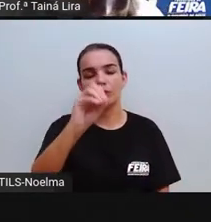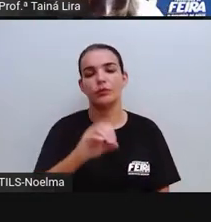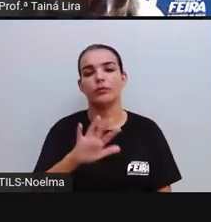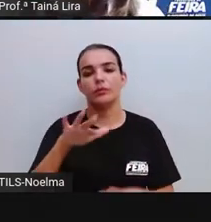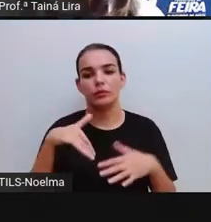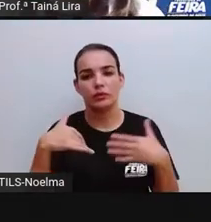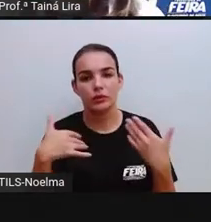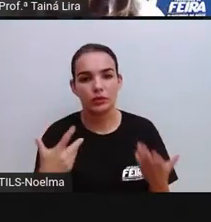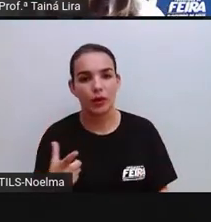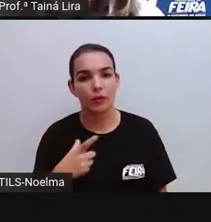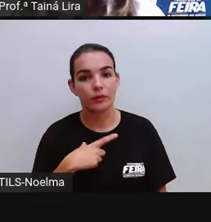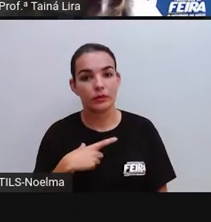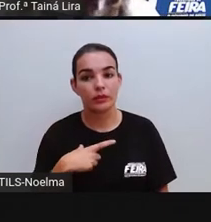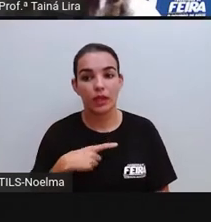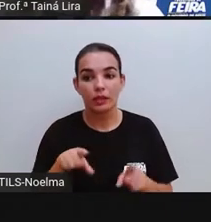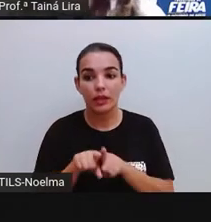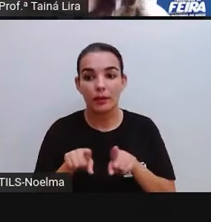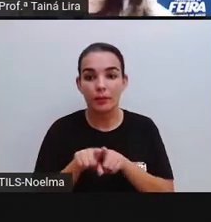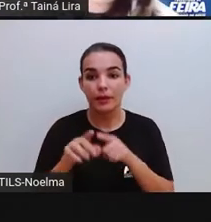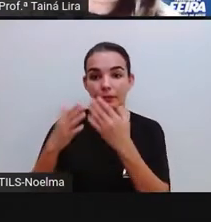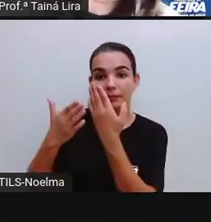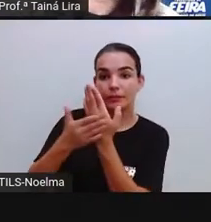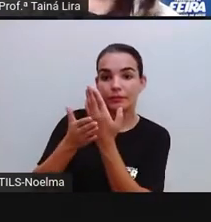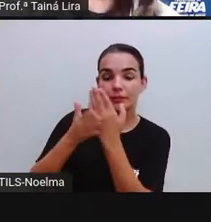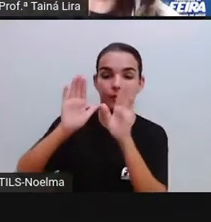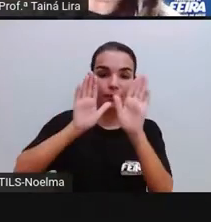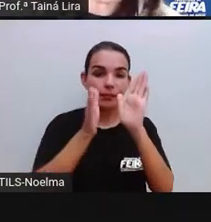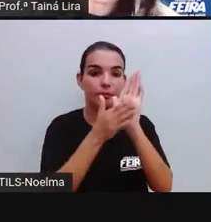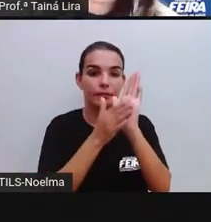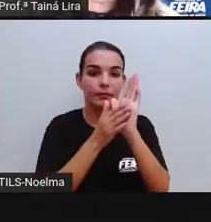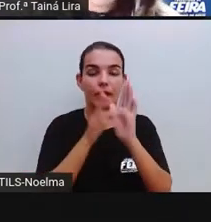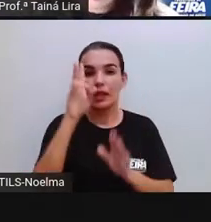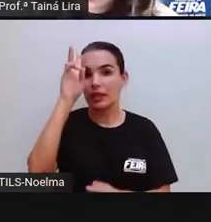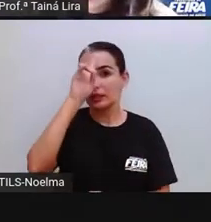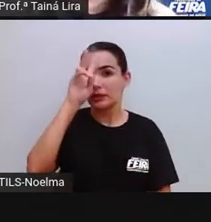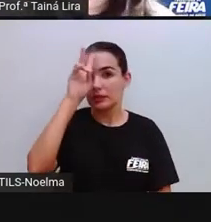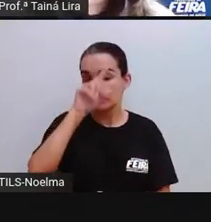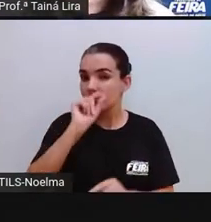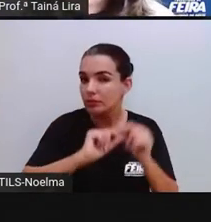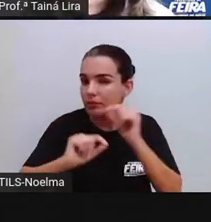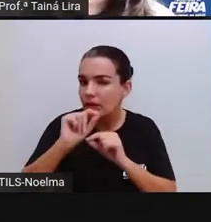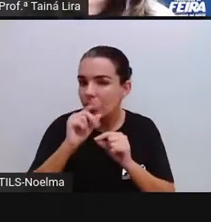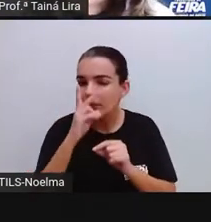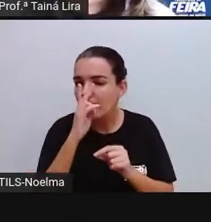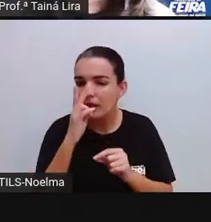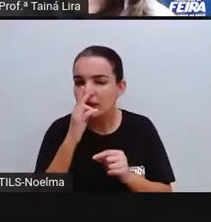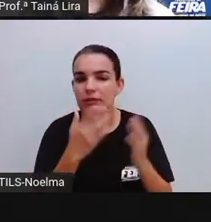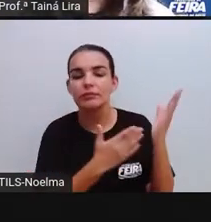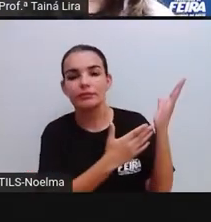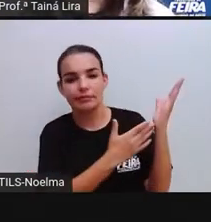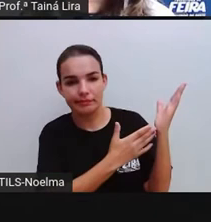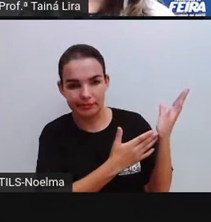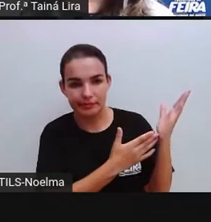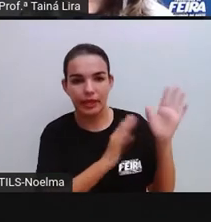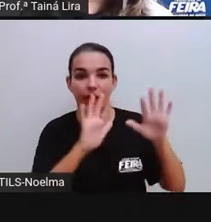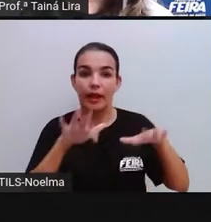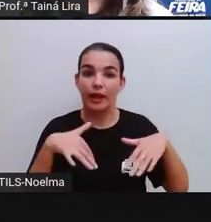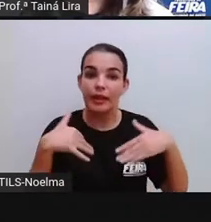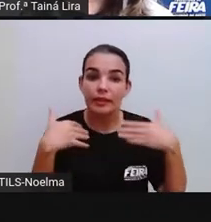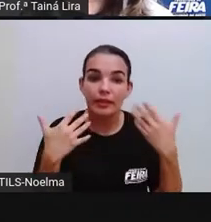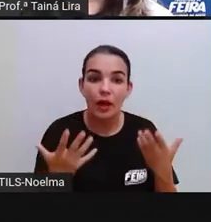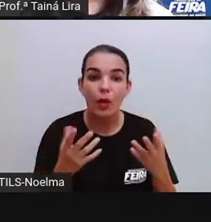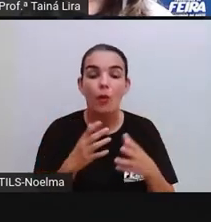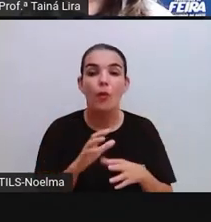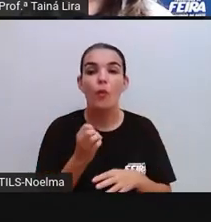No entanto, ele tem faces que lembram aí as figuras geométricas, tá? Então, quais são esses